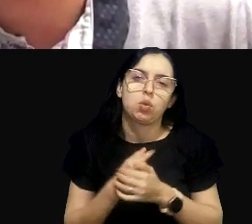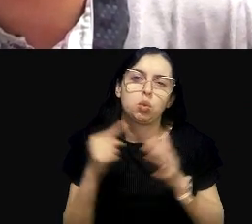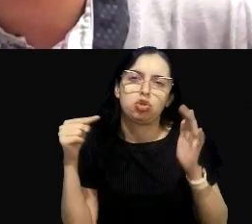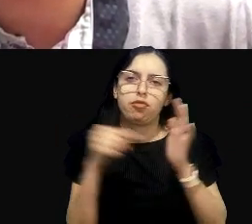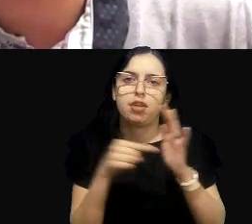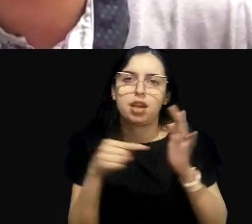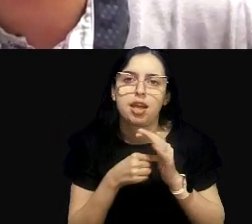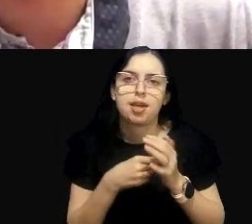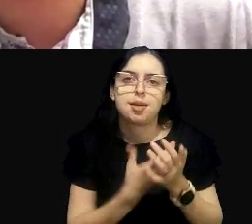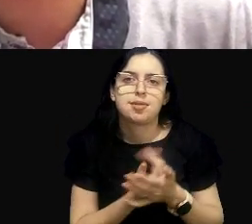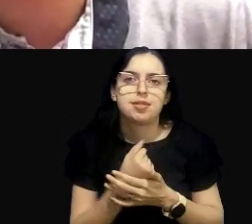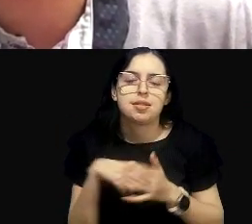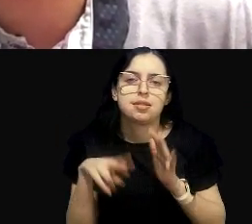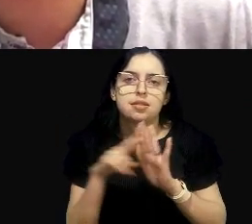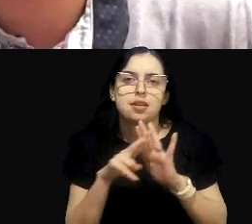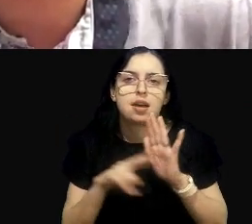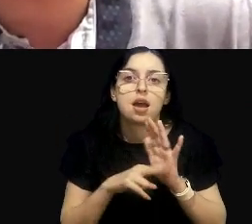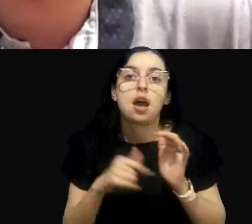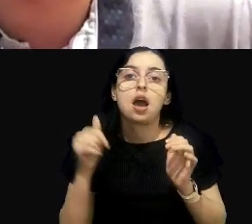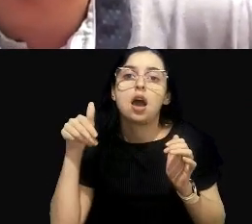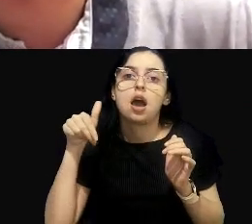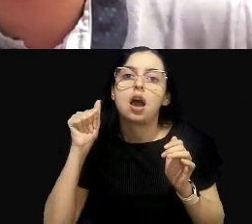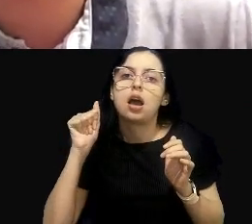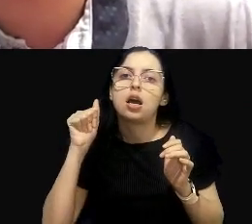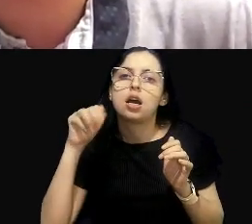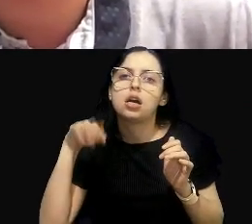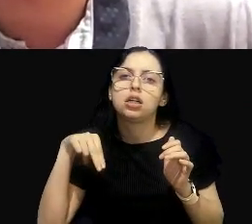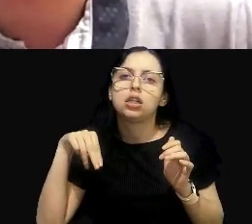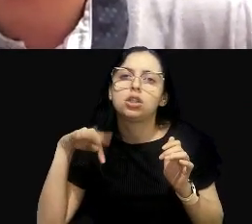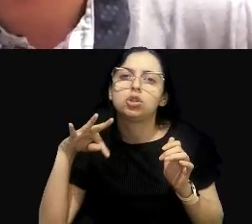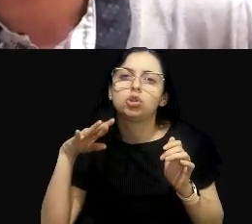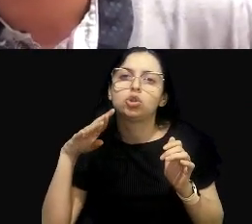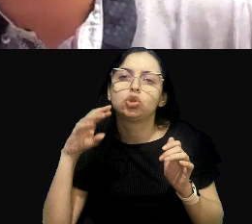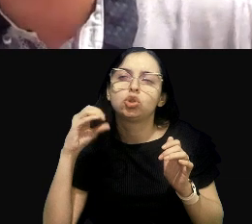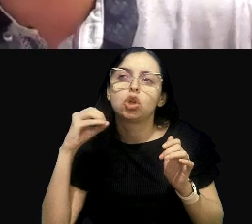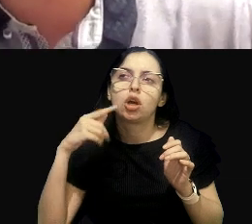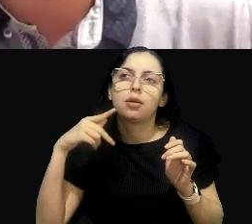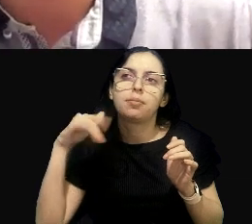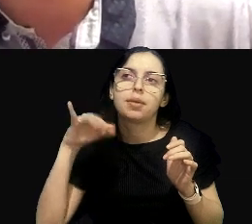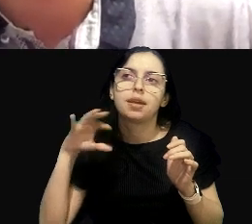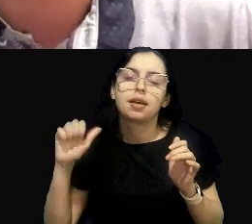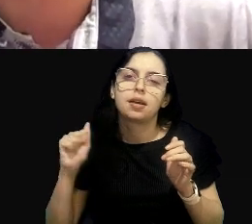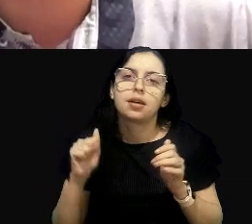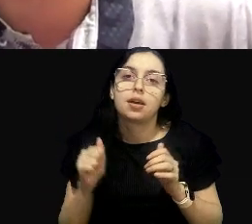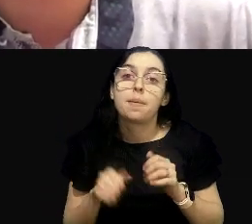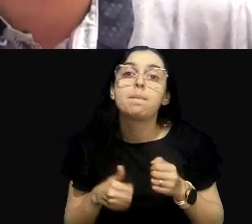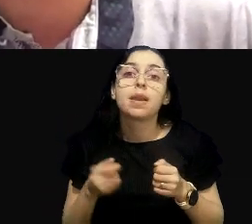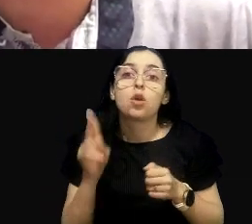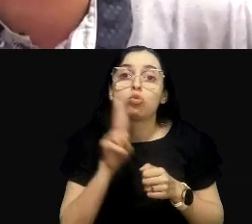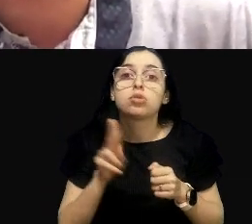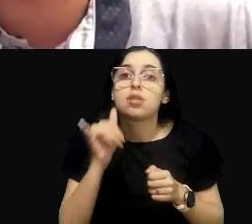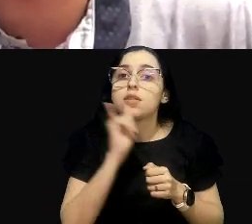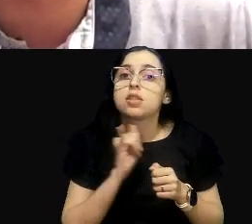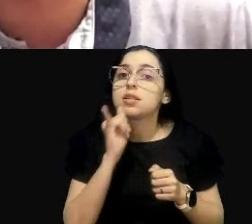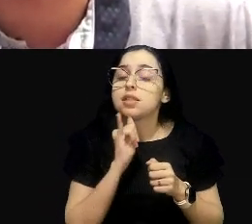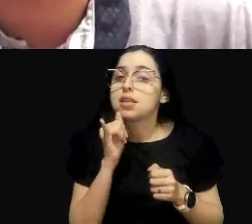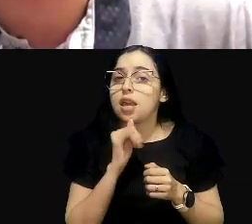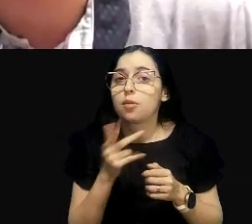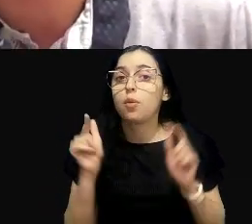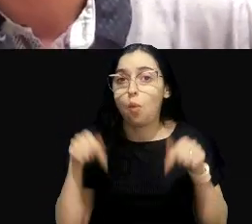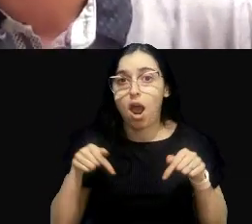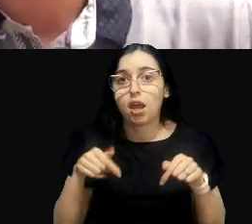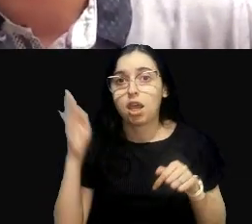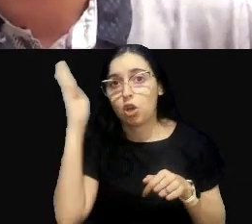que a gente possa usar como um modelo de padrão ou um modelo de referência. Aqui no Brasil, nós ainda temos. Eles estão se tornando cada vez mais